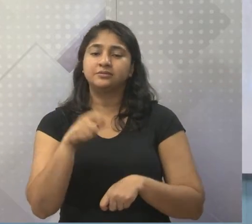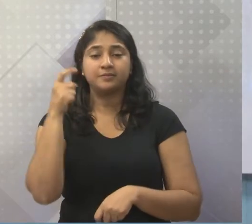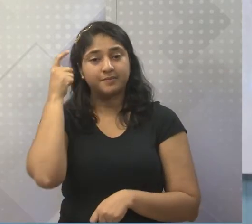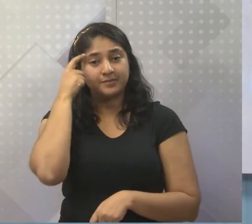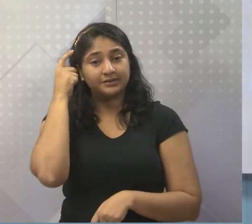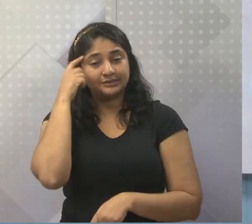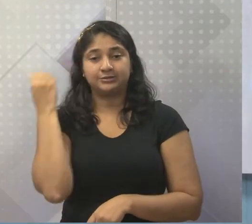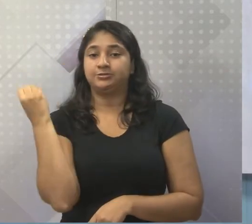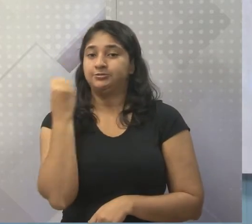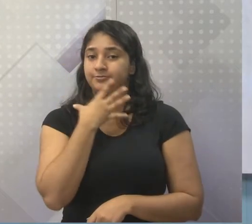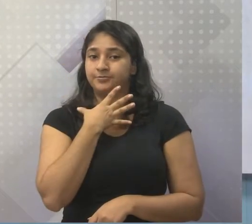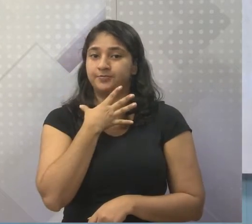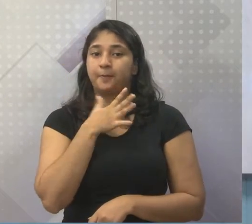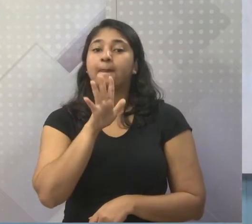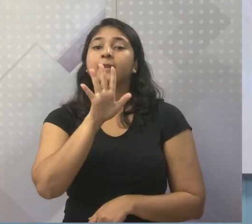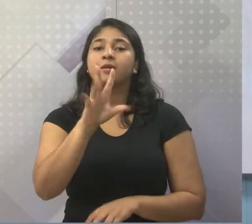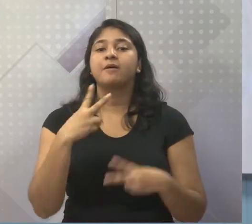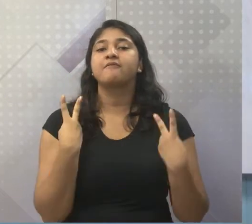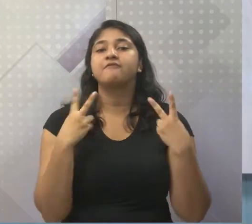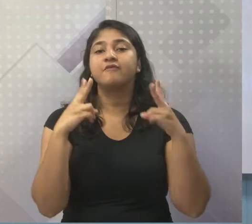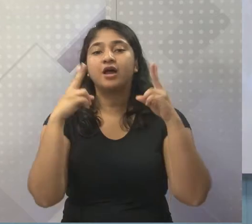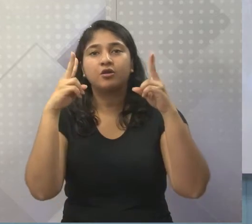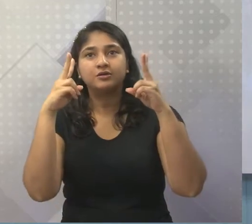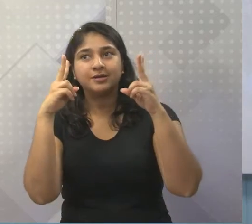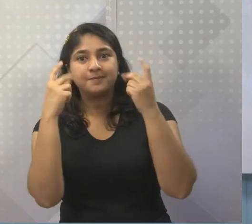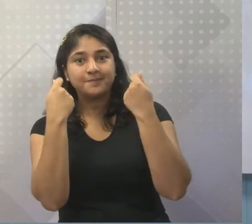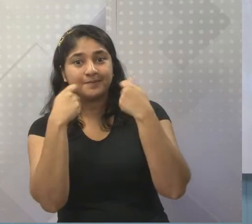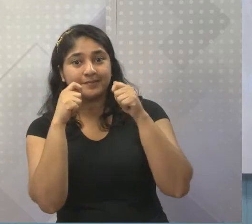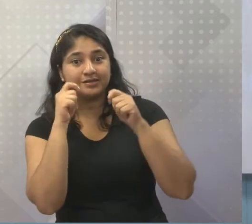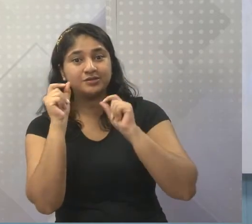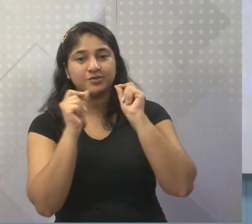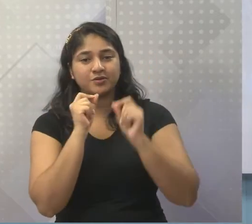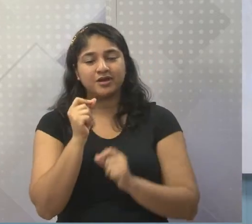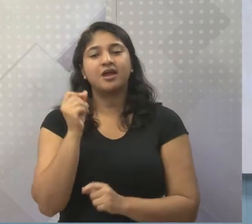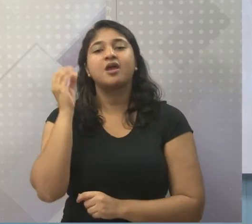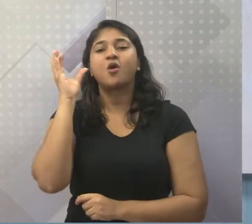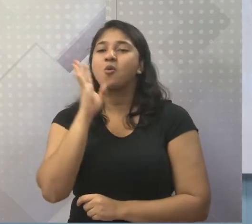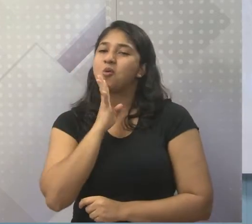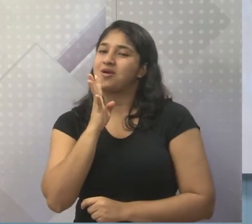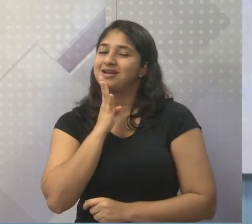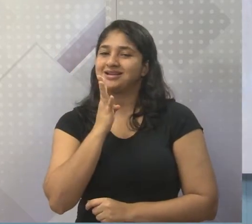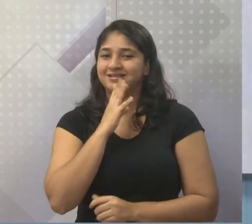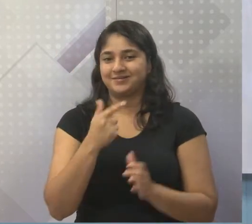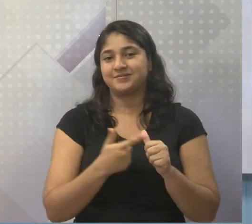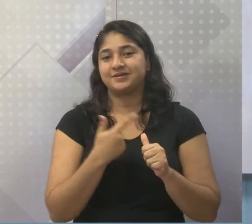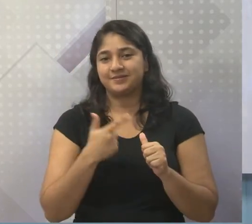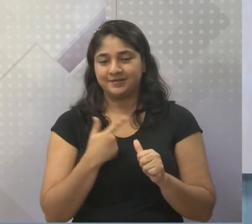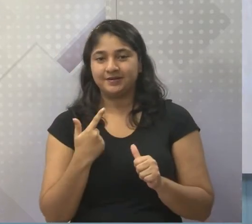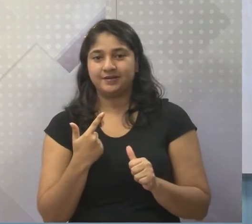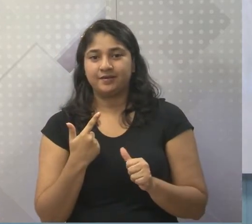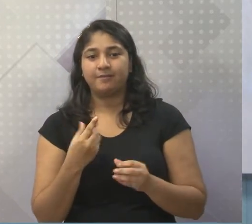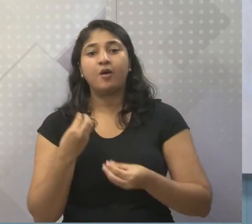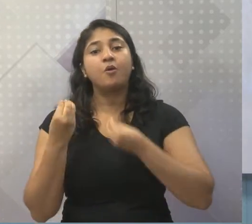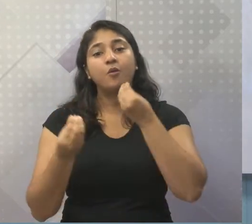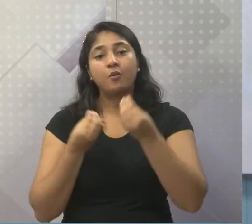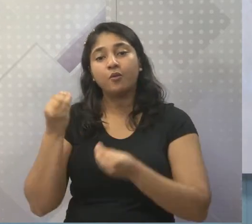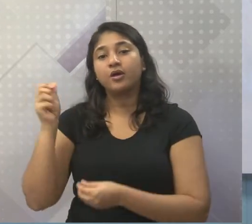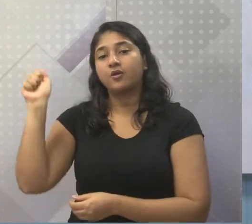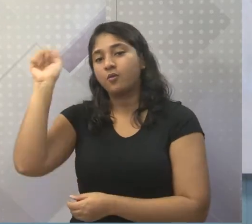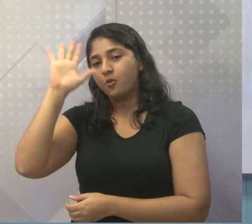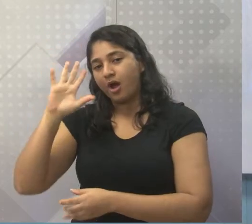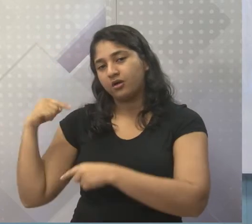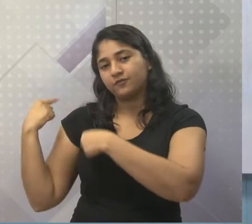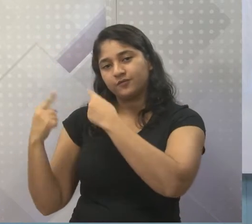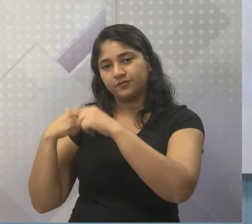bem. Mas para valorizar, a gente precisa conhecer. Então, vamos ver aí o que foi que aconteceu, o foi que os afrodescendentes trouxeram,